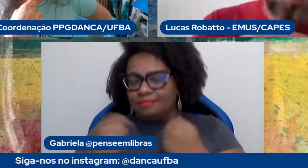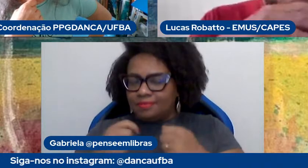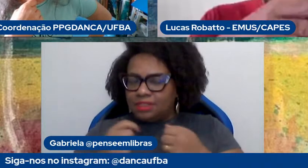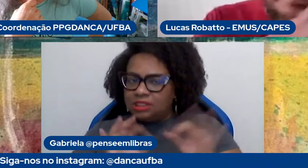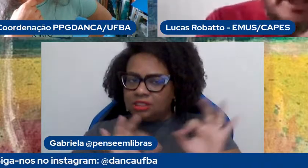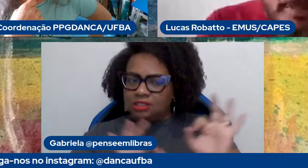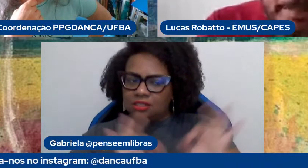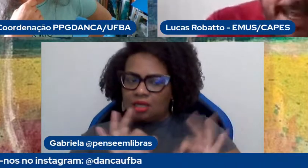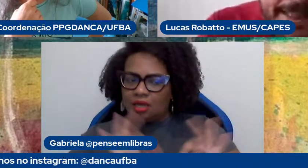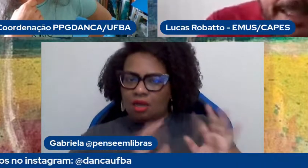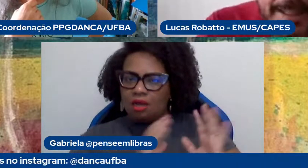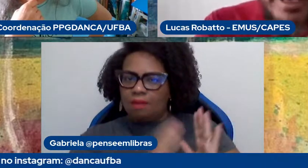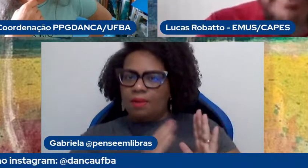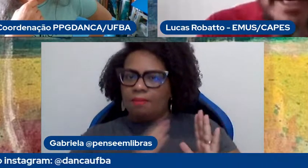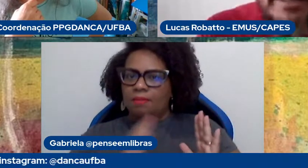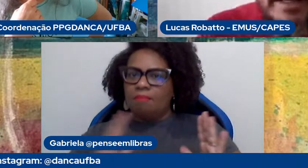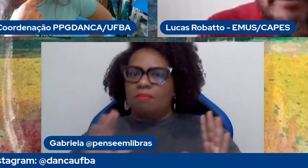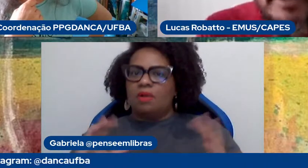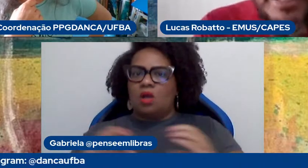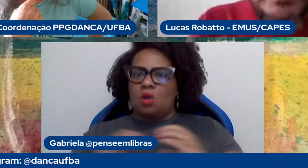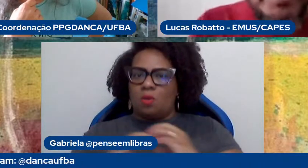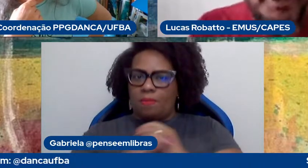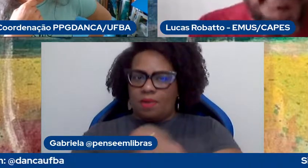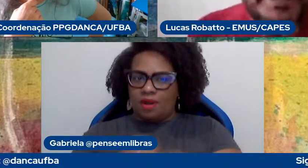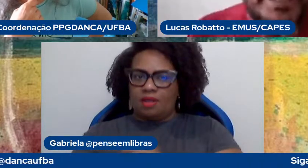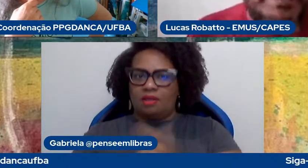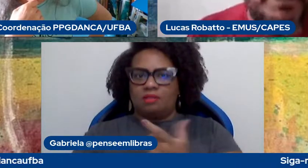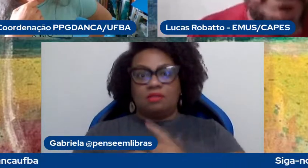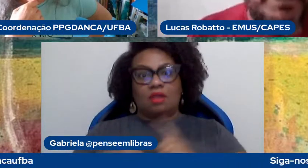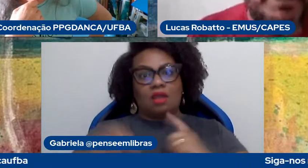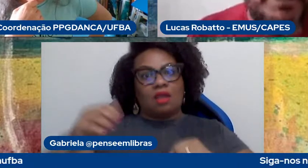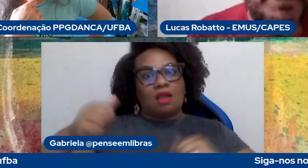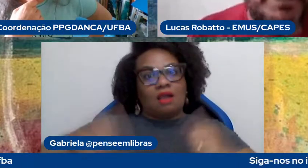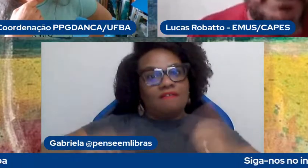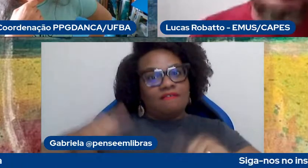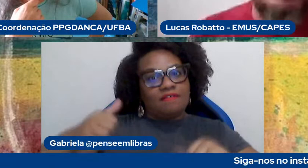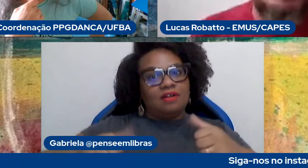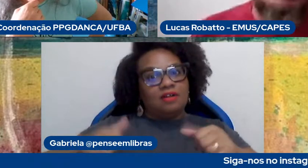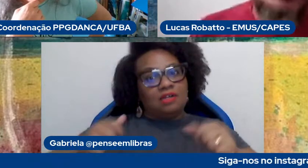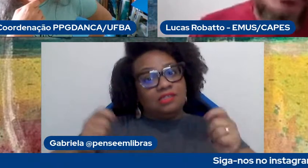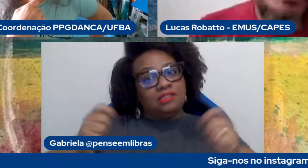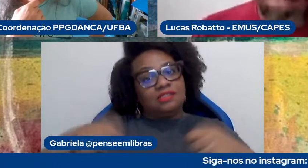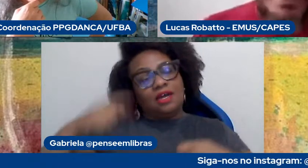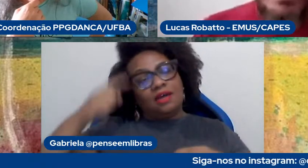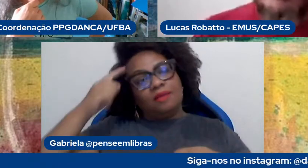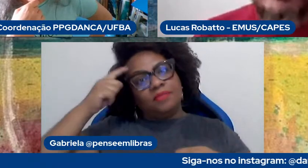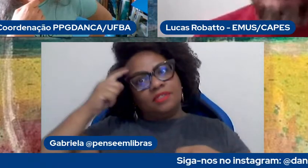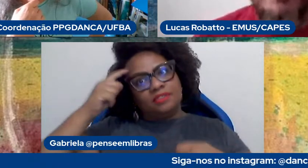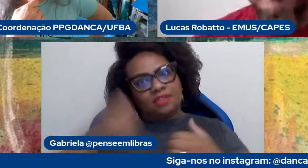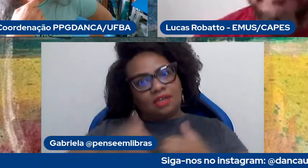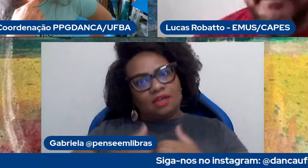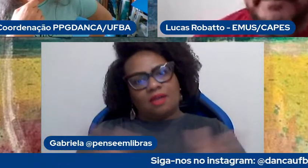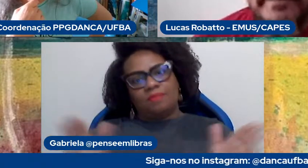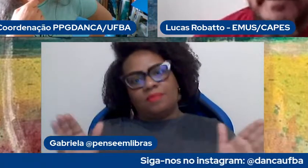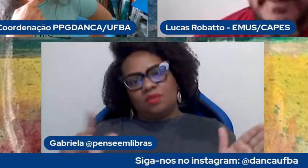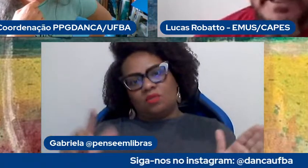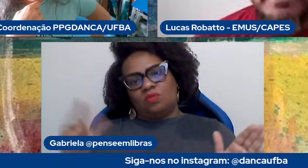a gente completa a avaliação e aí a gente pode pensar em abrir ingresso no sistema. Mas, enfim,